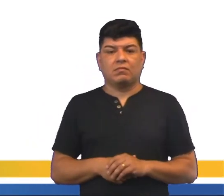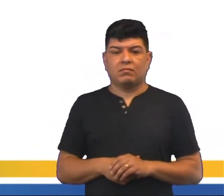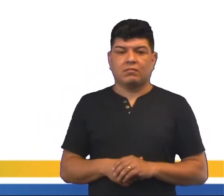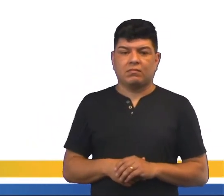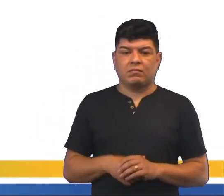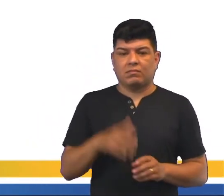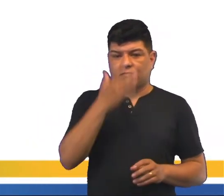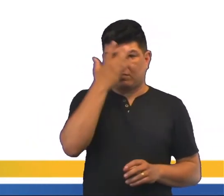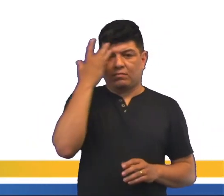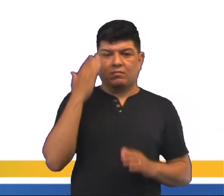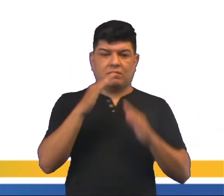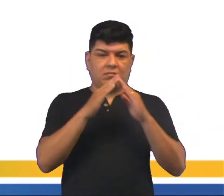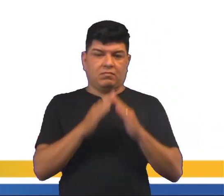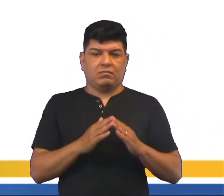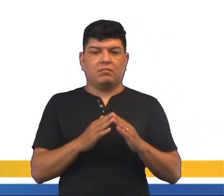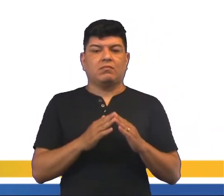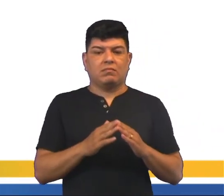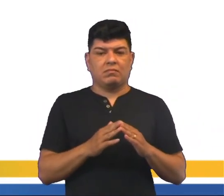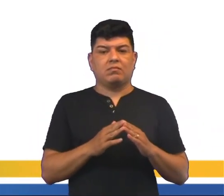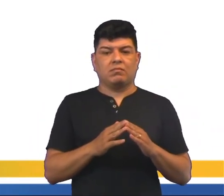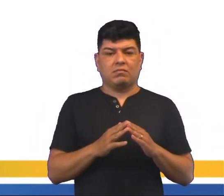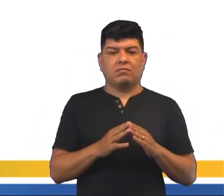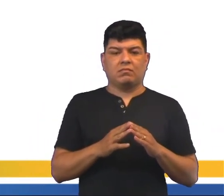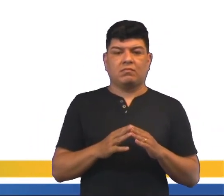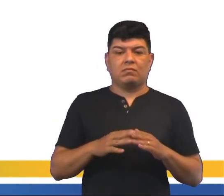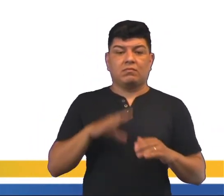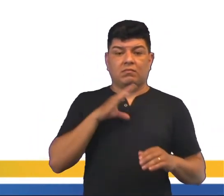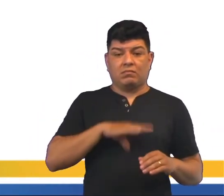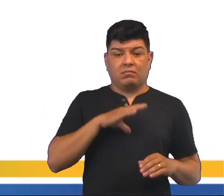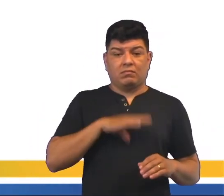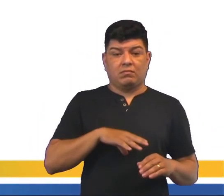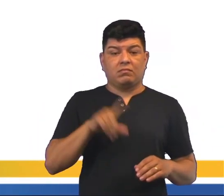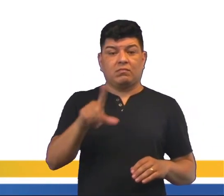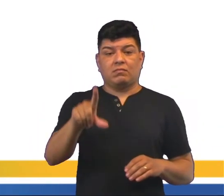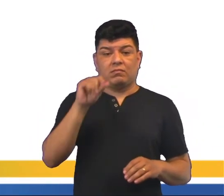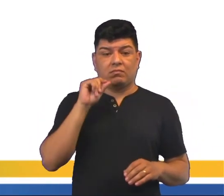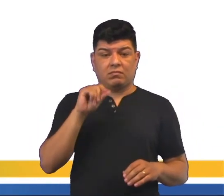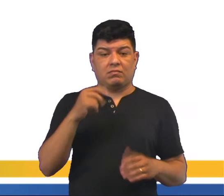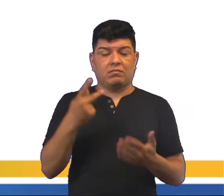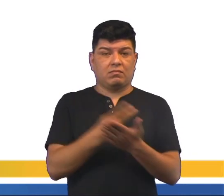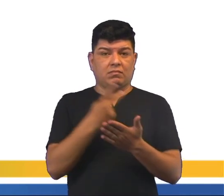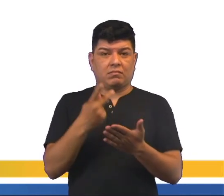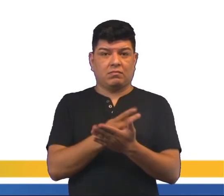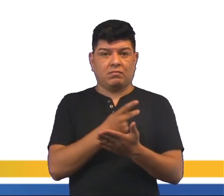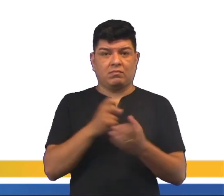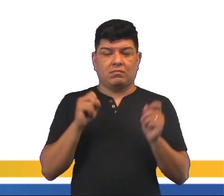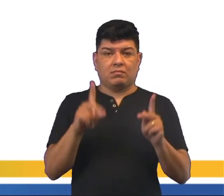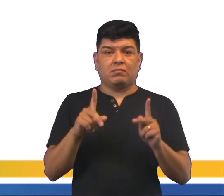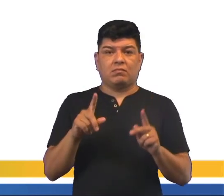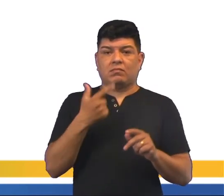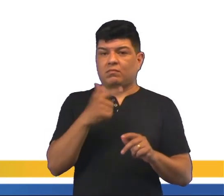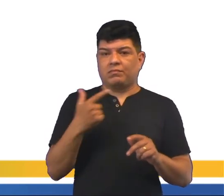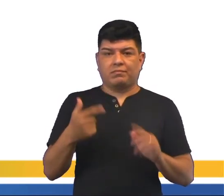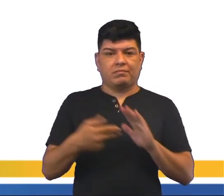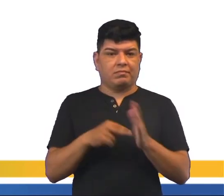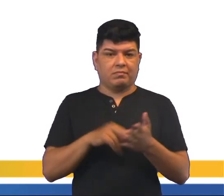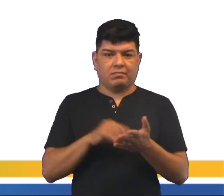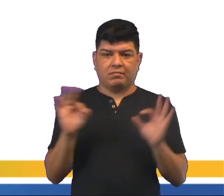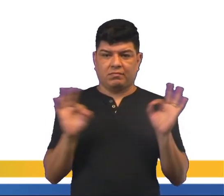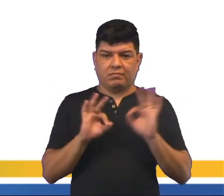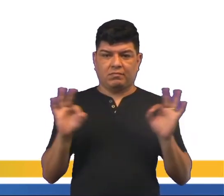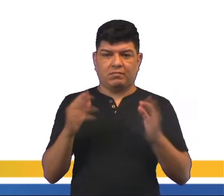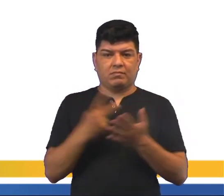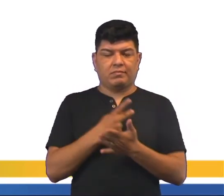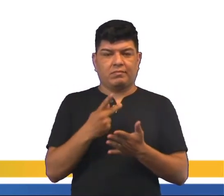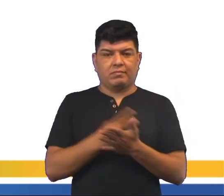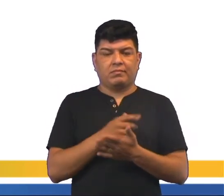Sobre as pessoas que ocupam as áreas de segregação urbana, assinale a alternativa incorreta. O que que não tem nada a ver aí? Vamos lá. O que